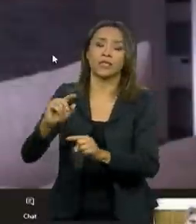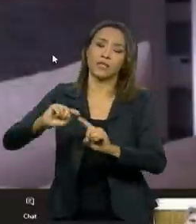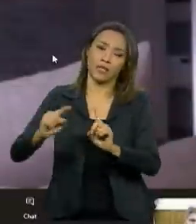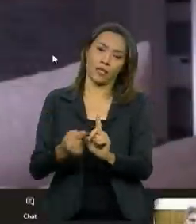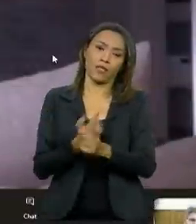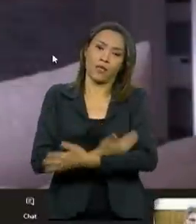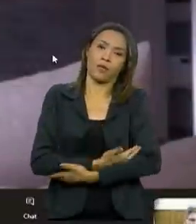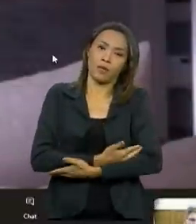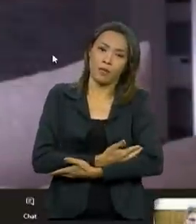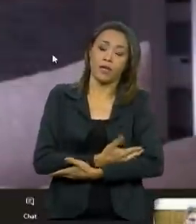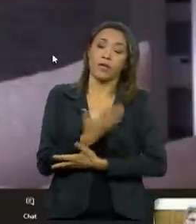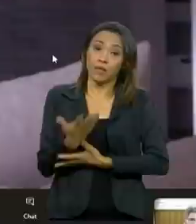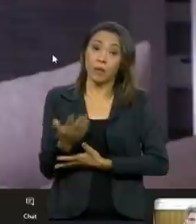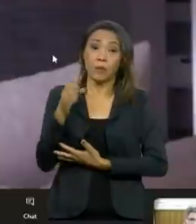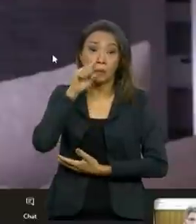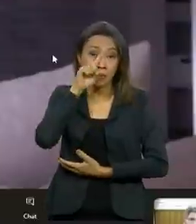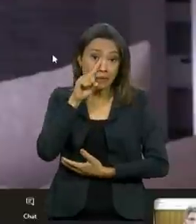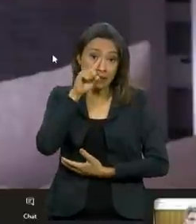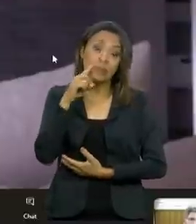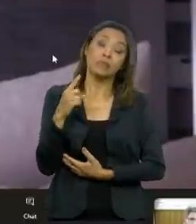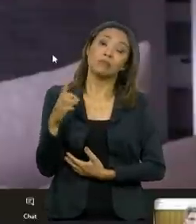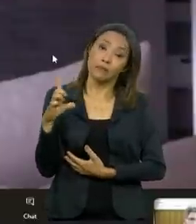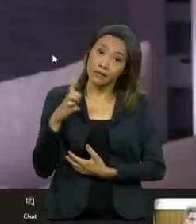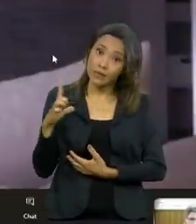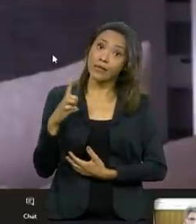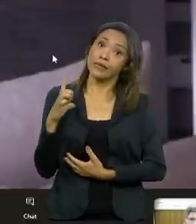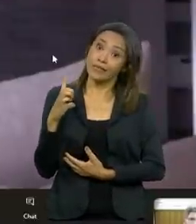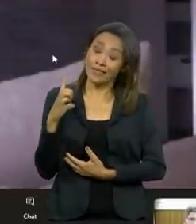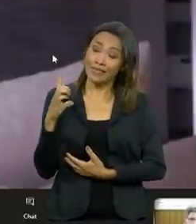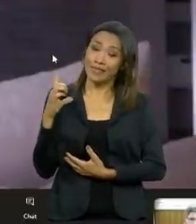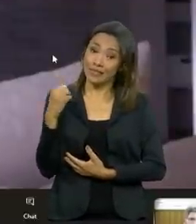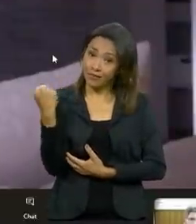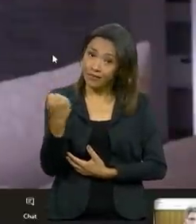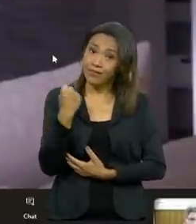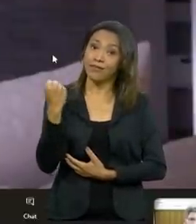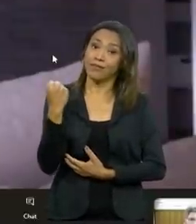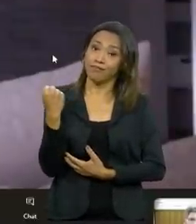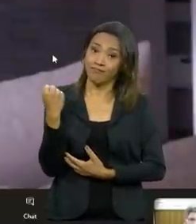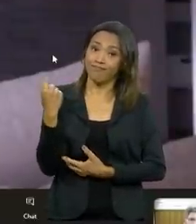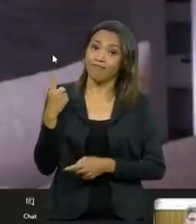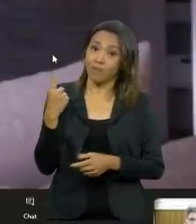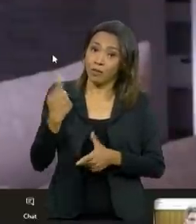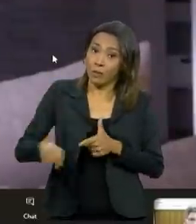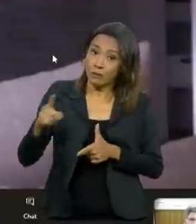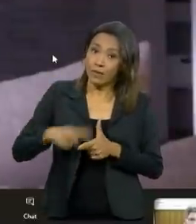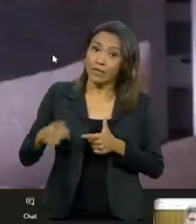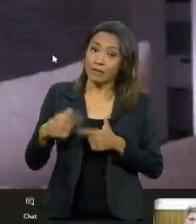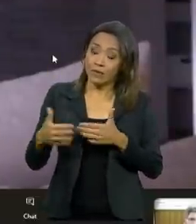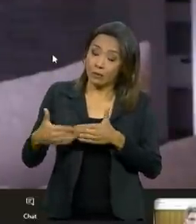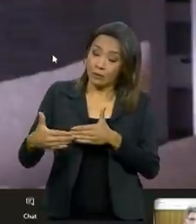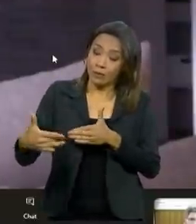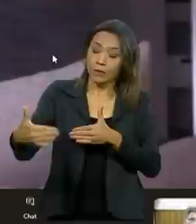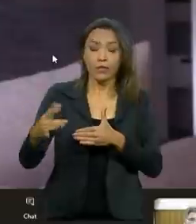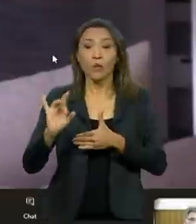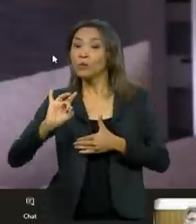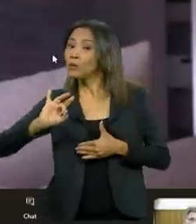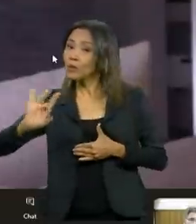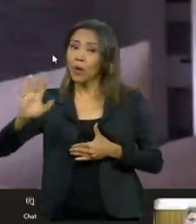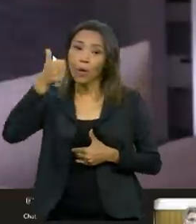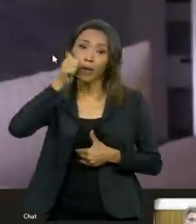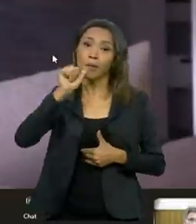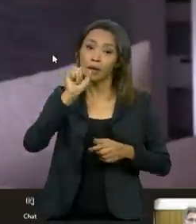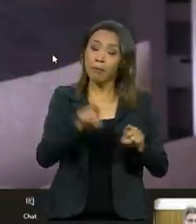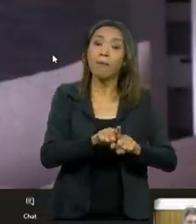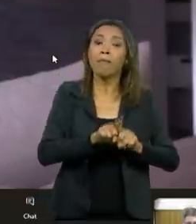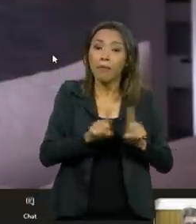Então, tem um risco maior de complicações, não só para a mãe, como também para o